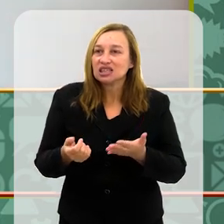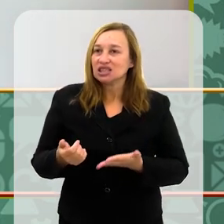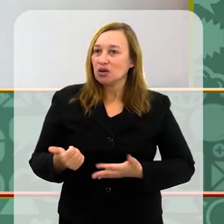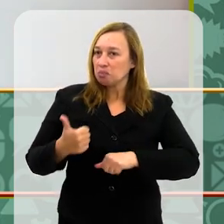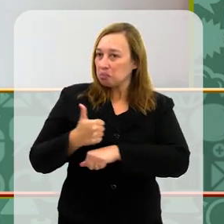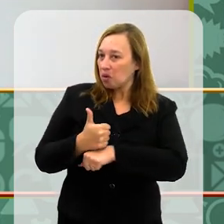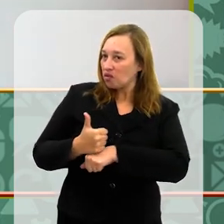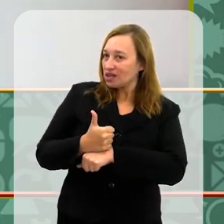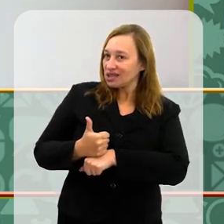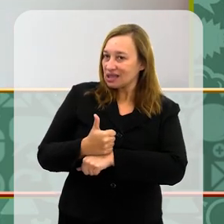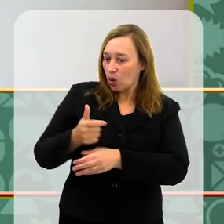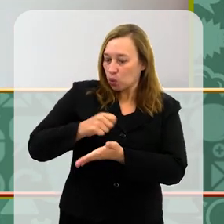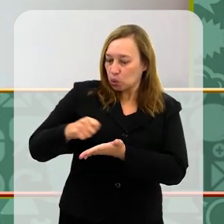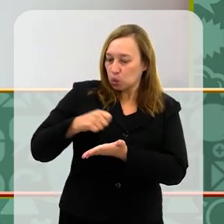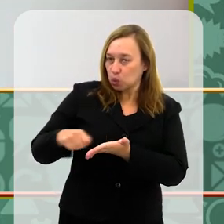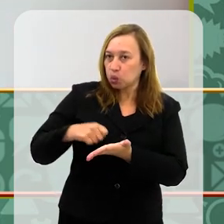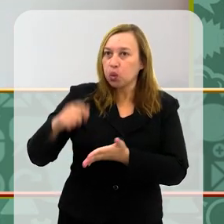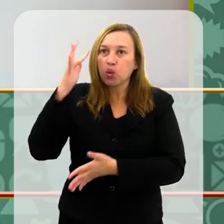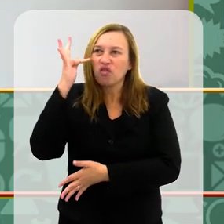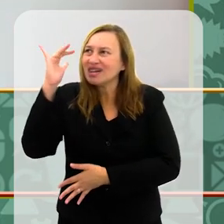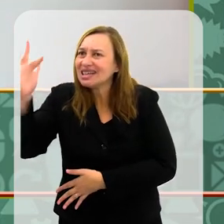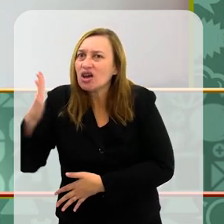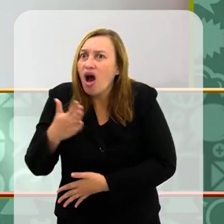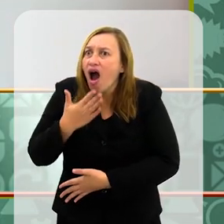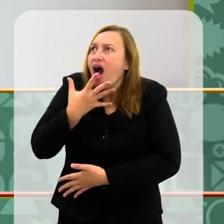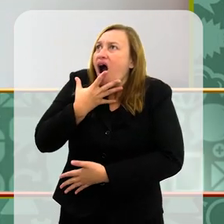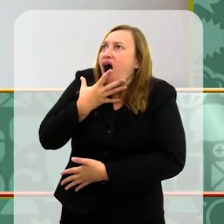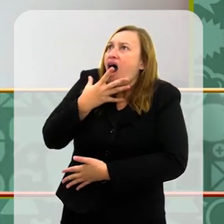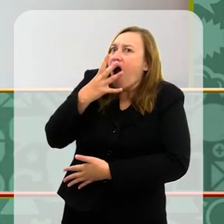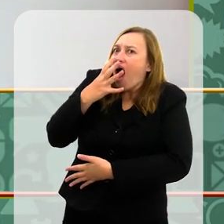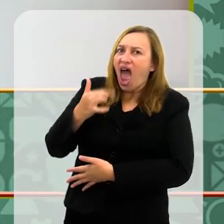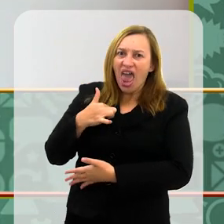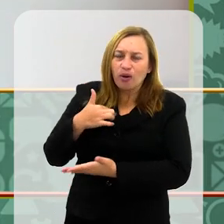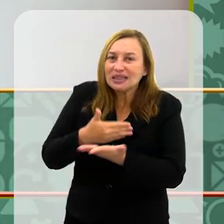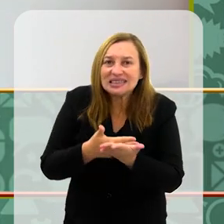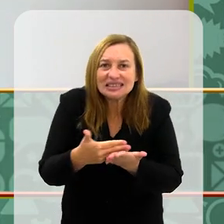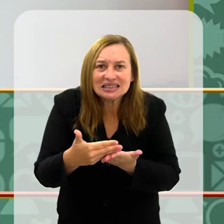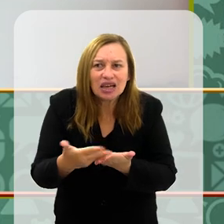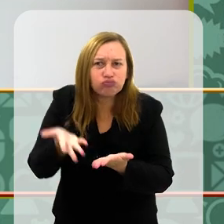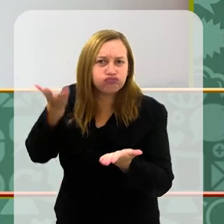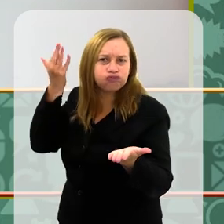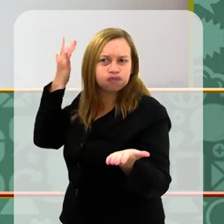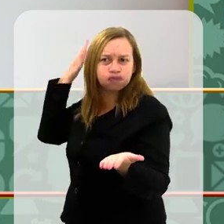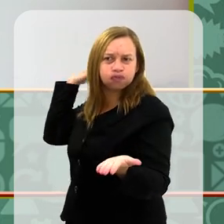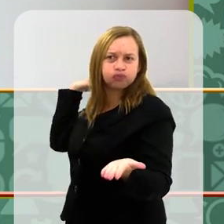construindo uma carreira em fantasia. Gente, que coisa surreal! Porque, quando eu comecei,